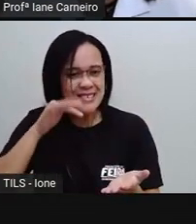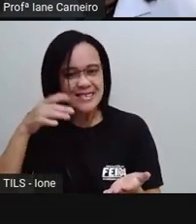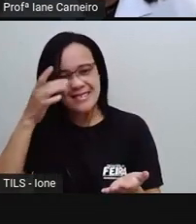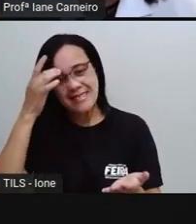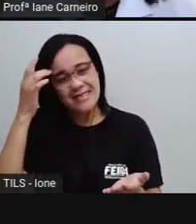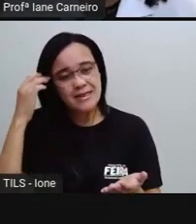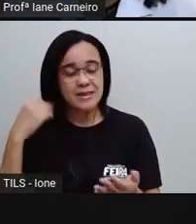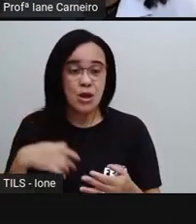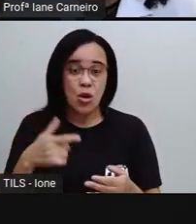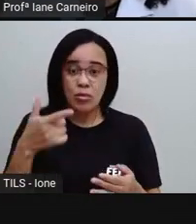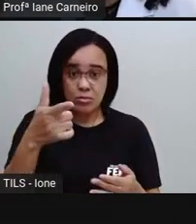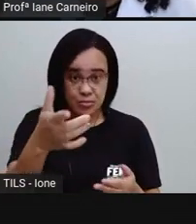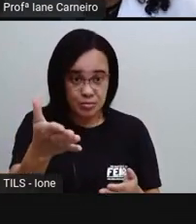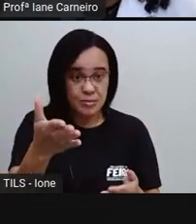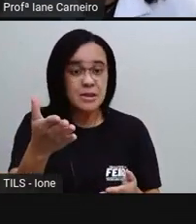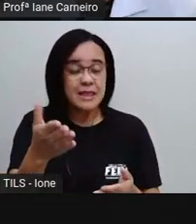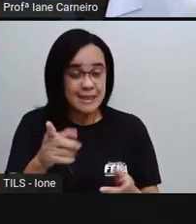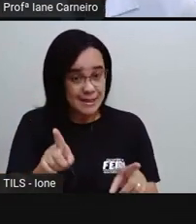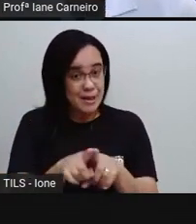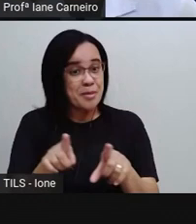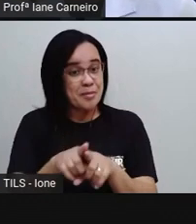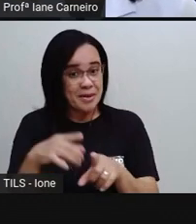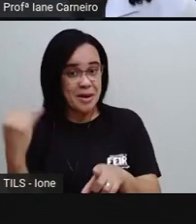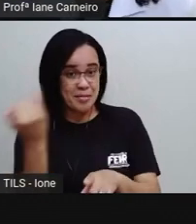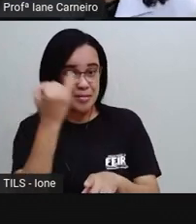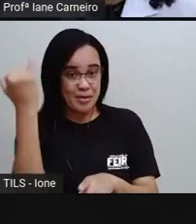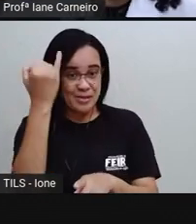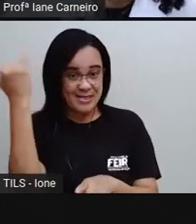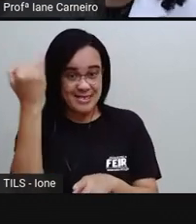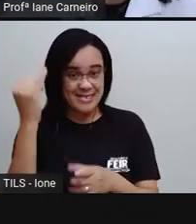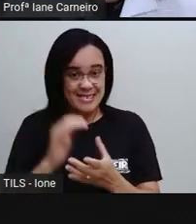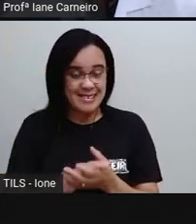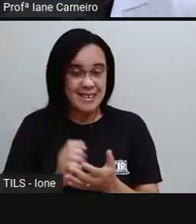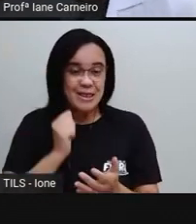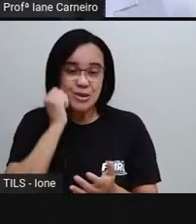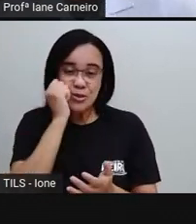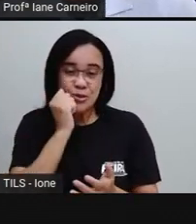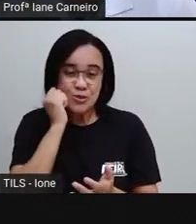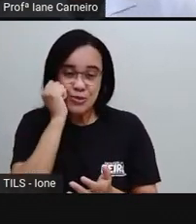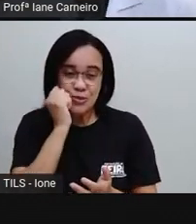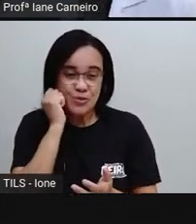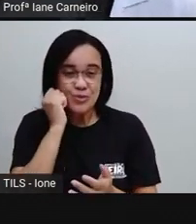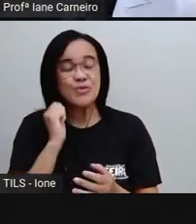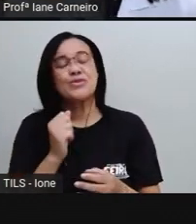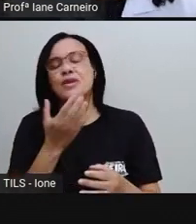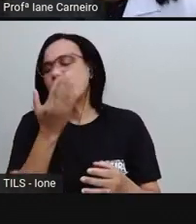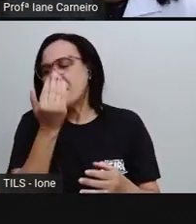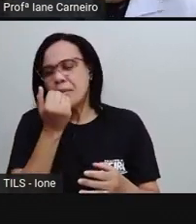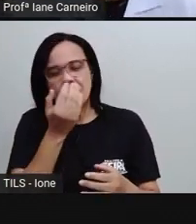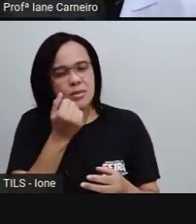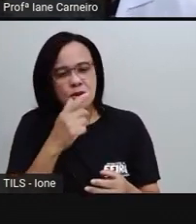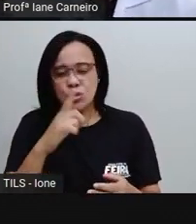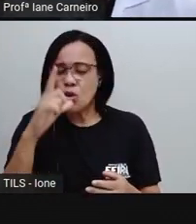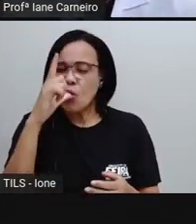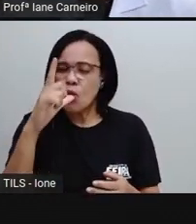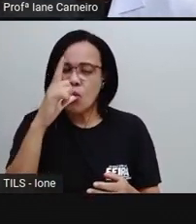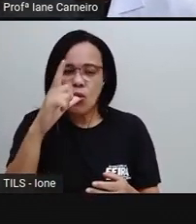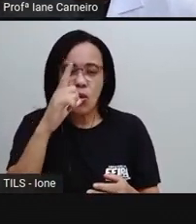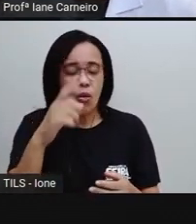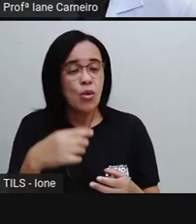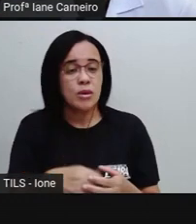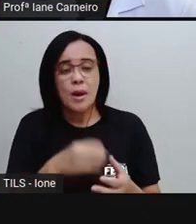E outra coisa, ó, beber sucos e chá, né? Quem não gosta de beber muita água tem que beber a água, não